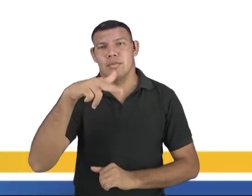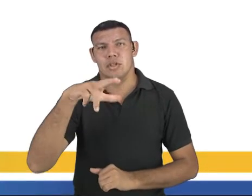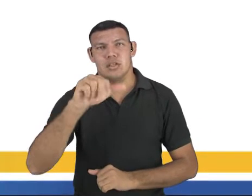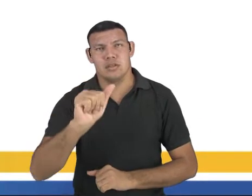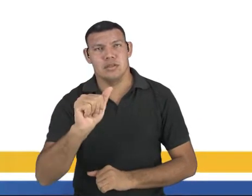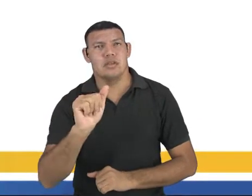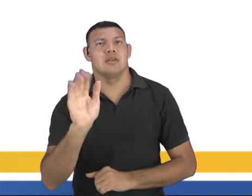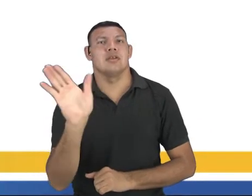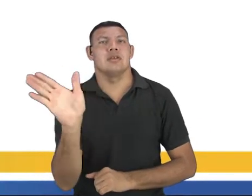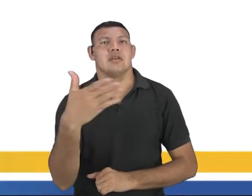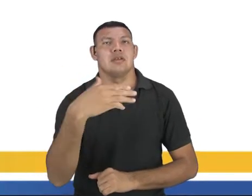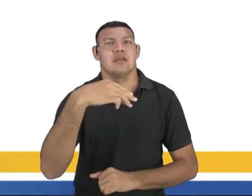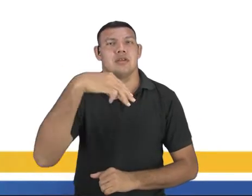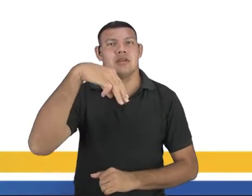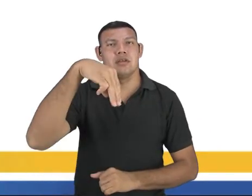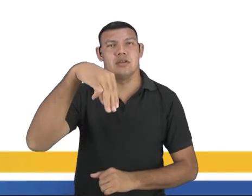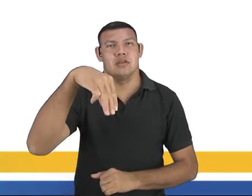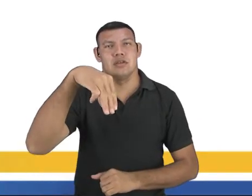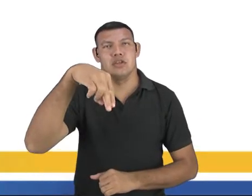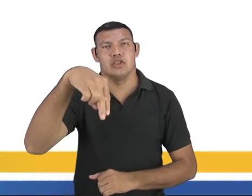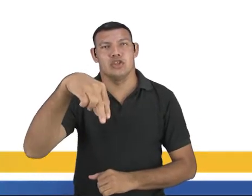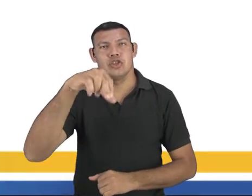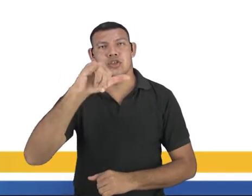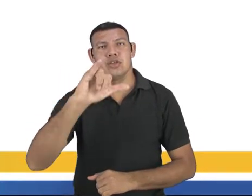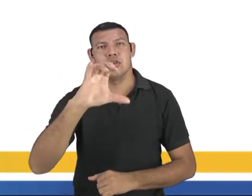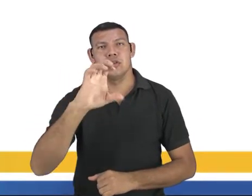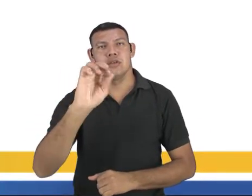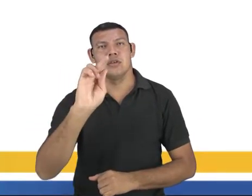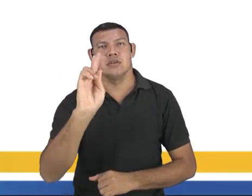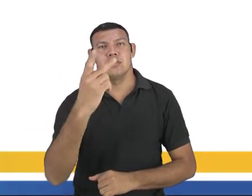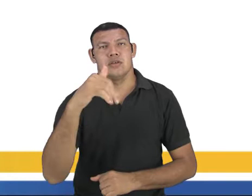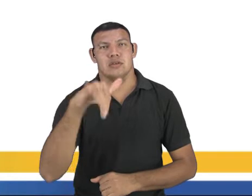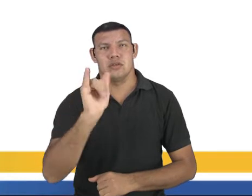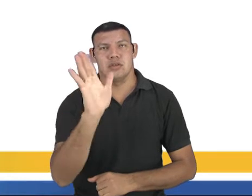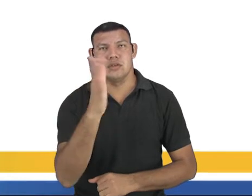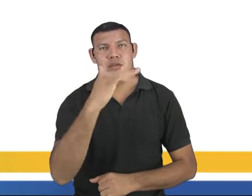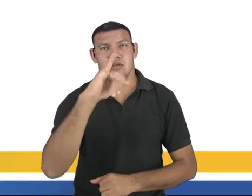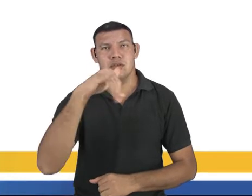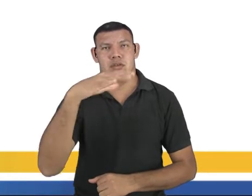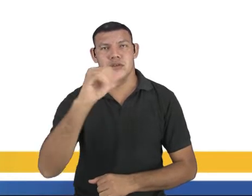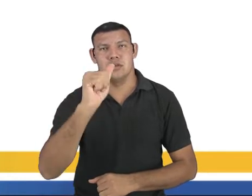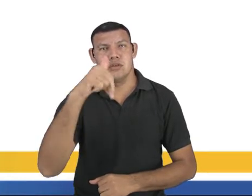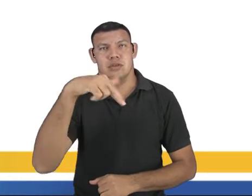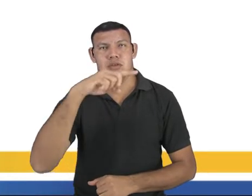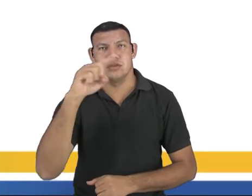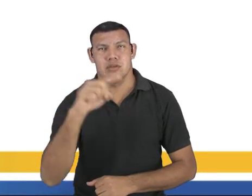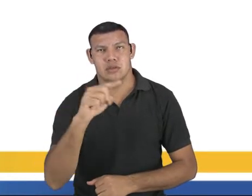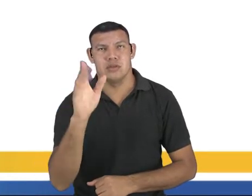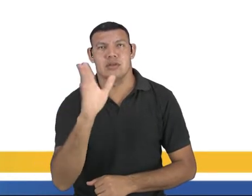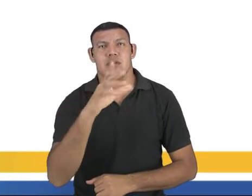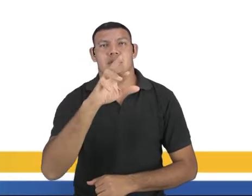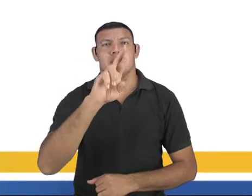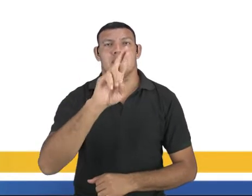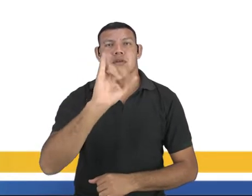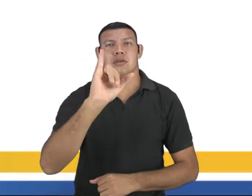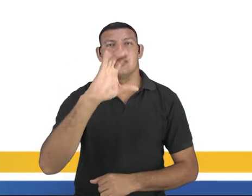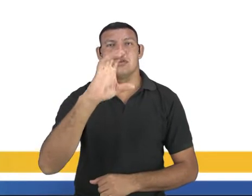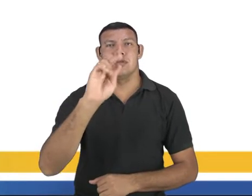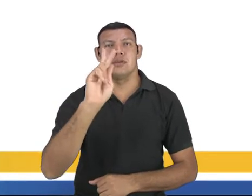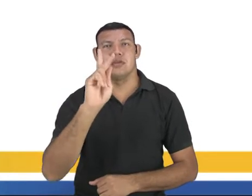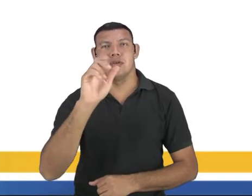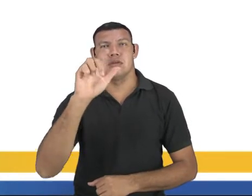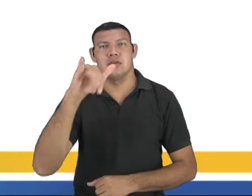Rick, Nick John, Rick Martin e Juanes. São os cantores latino